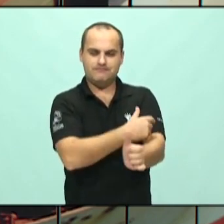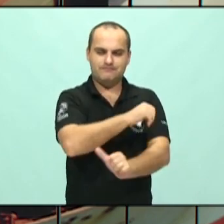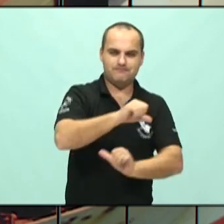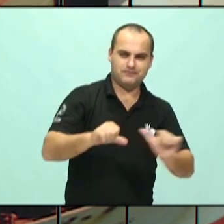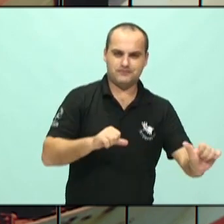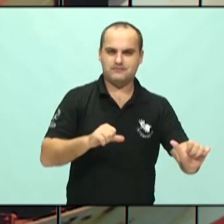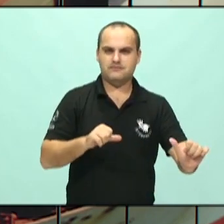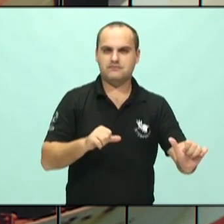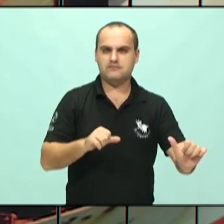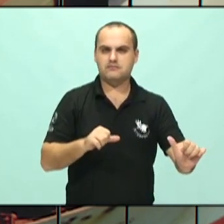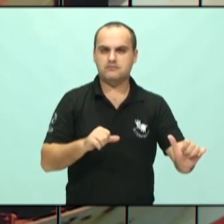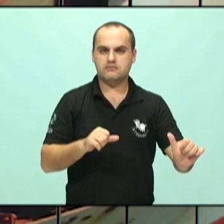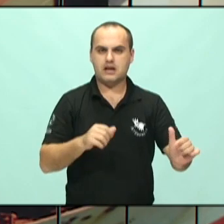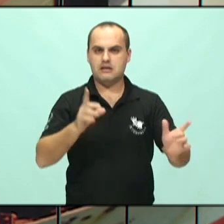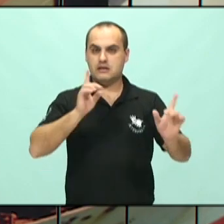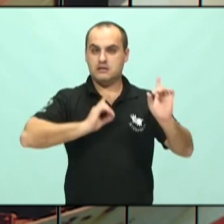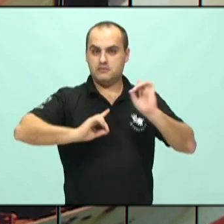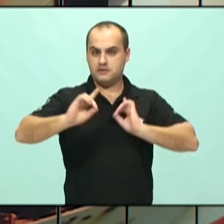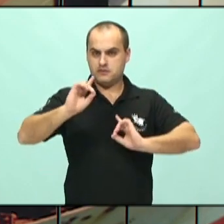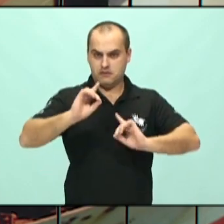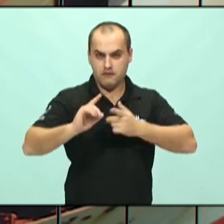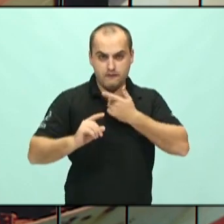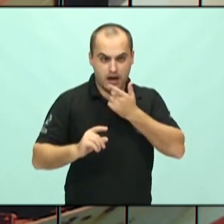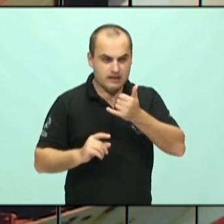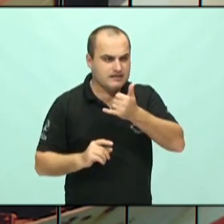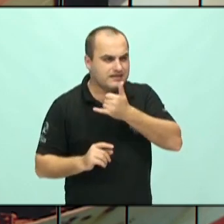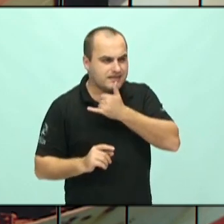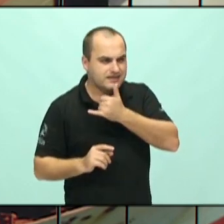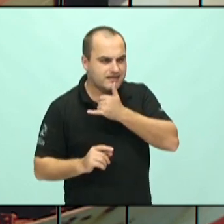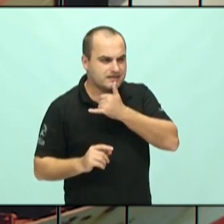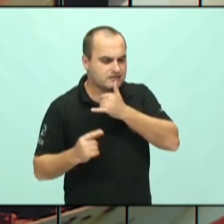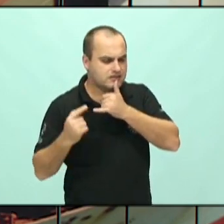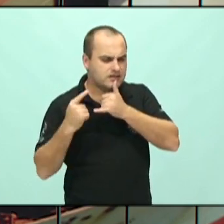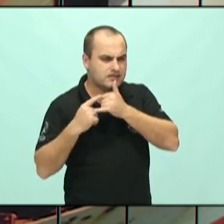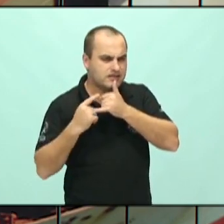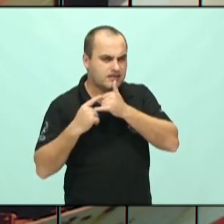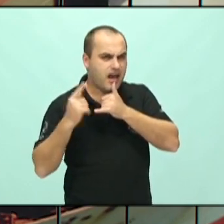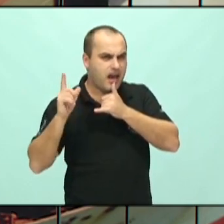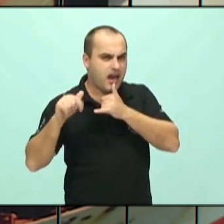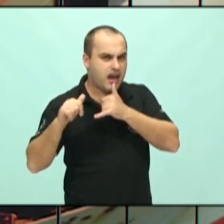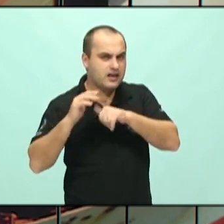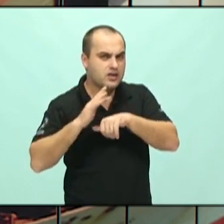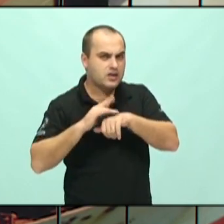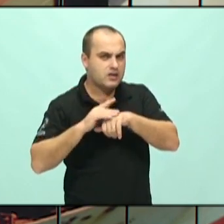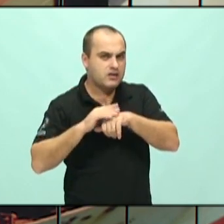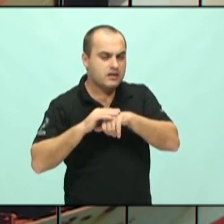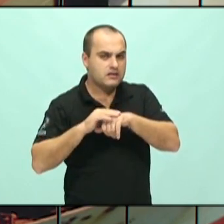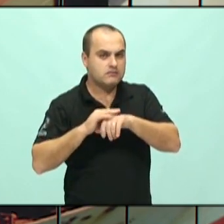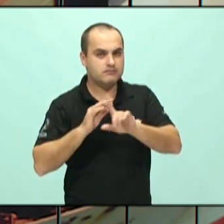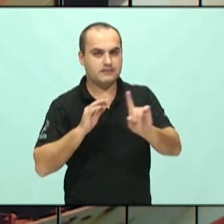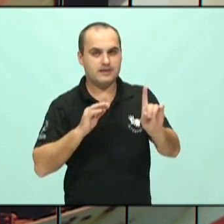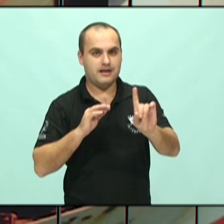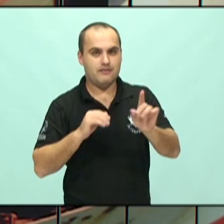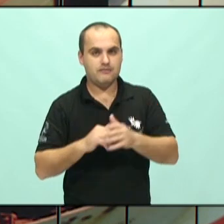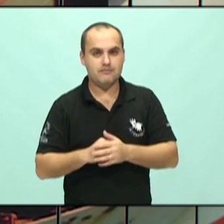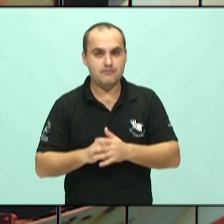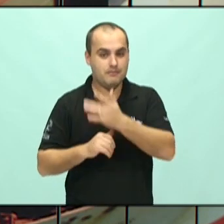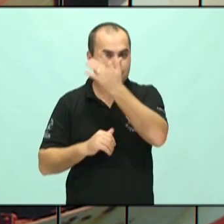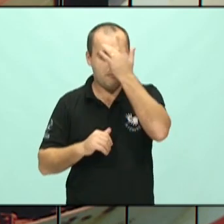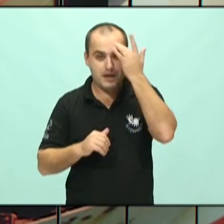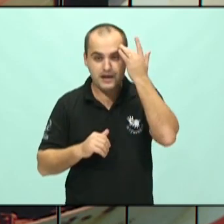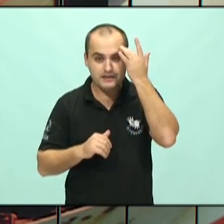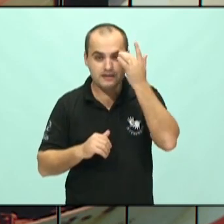Tristeza é doença? Não. Mas a desproporção dessa tristeza frente à tua situação de vida,